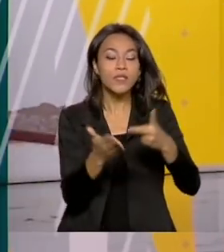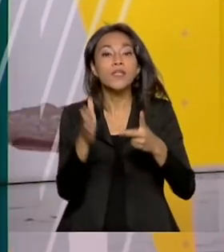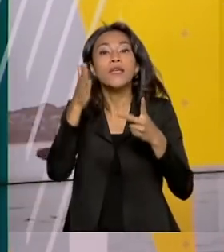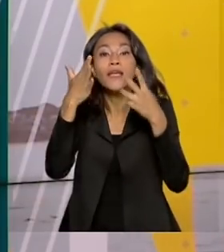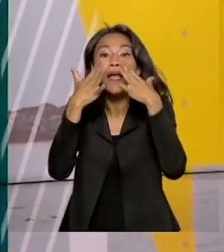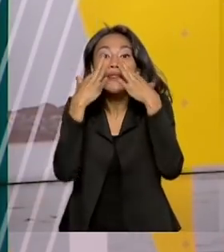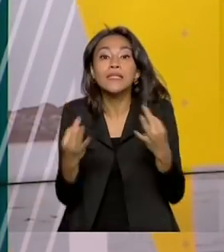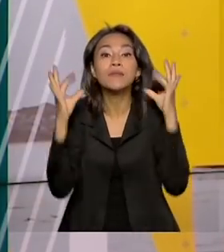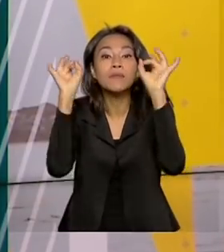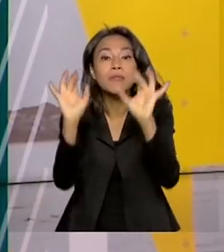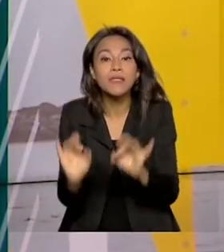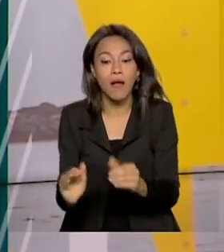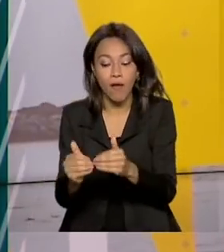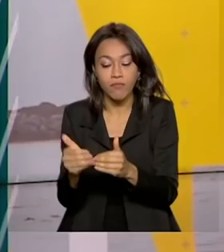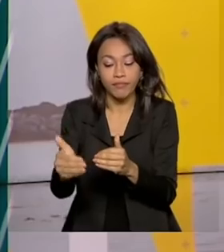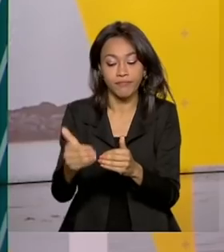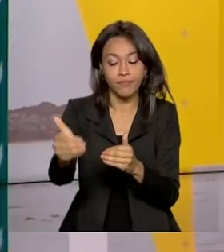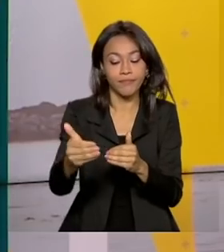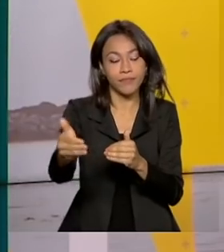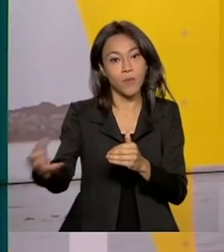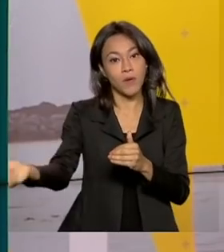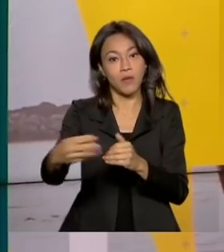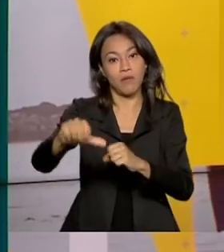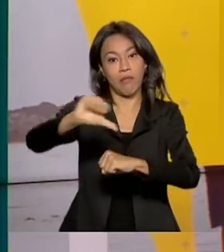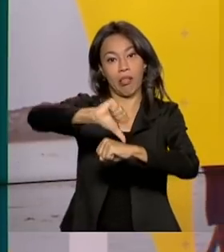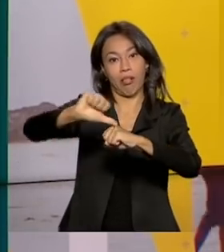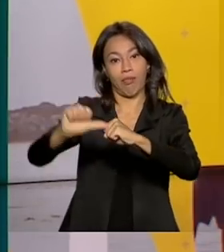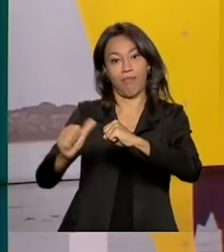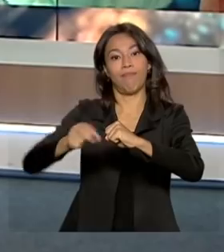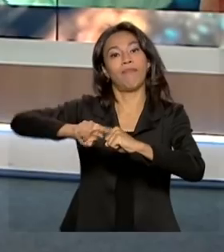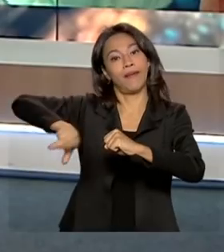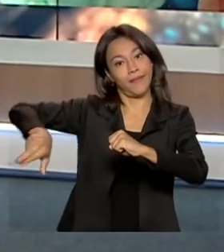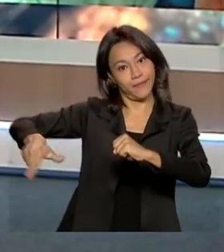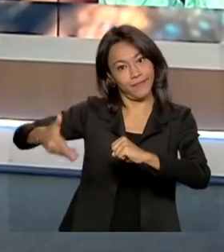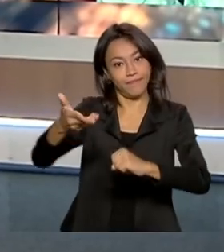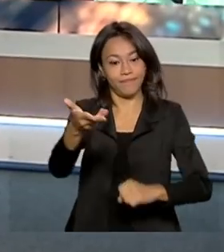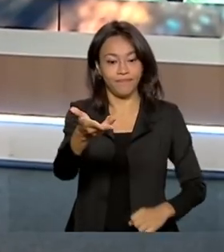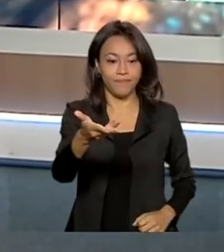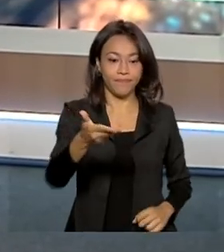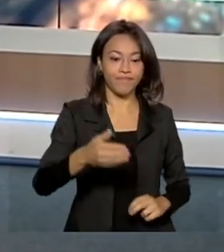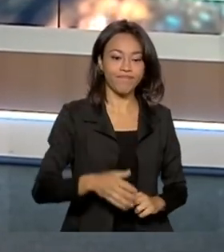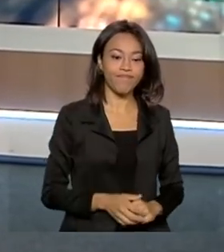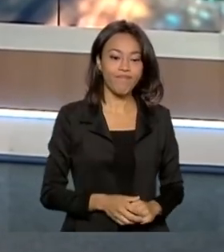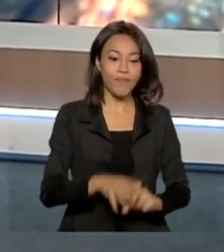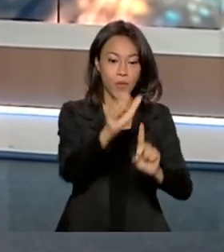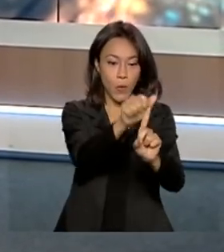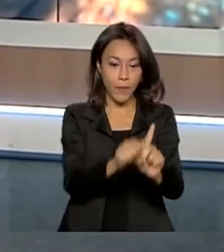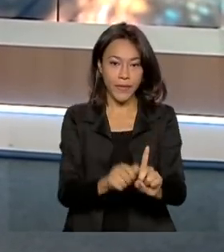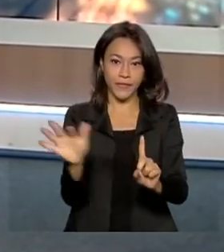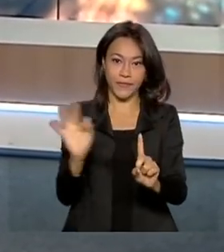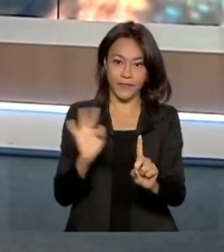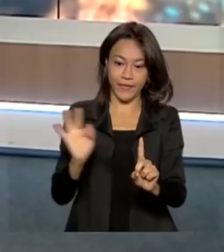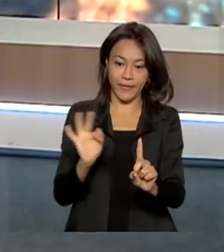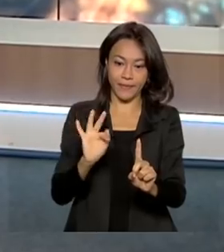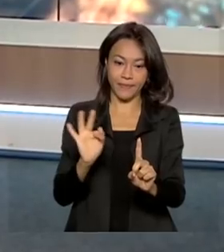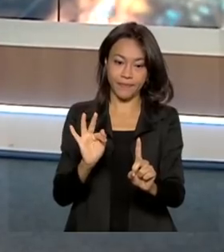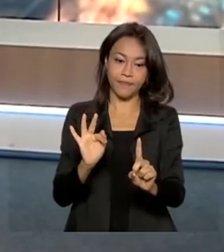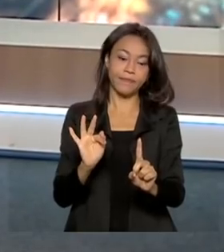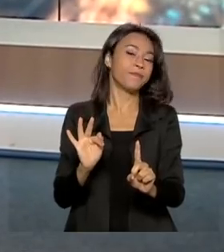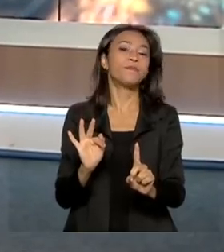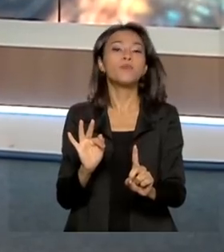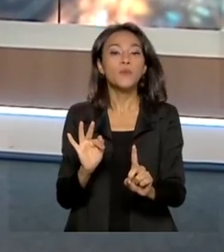próximas semanas com os casos da nova variante Ômicron. A partir do mês de fevereiro, distribuí